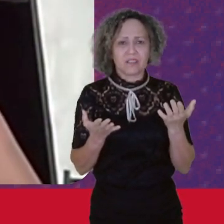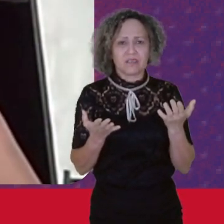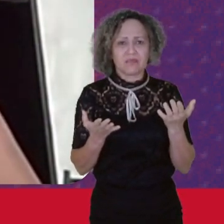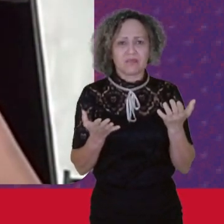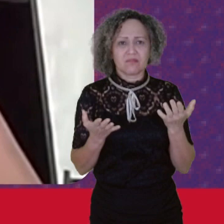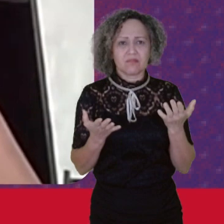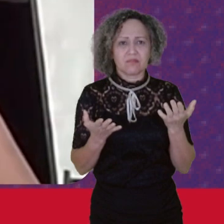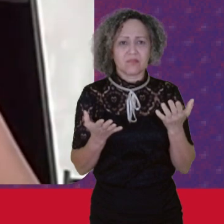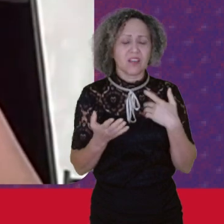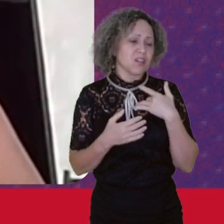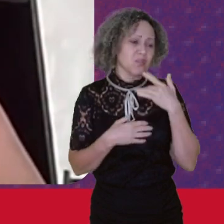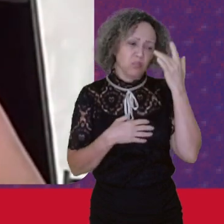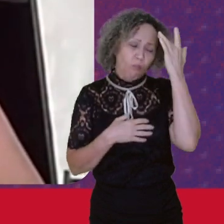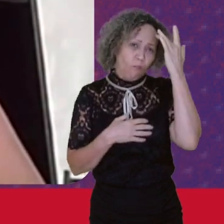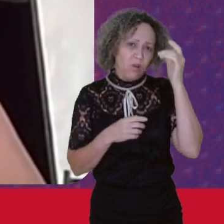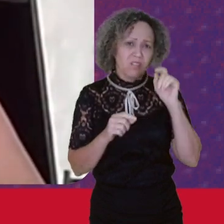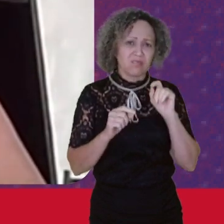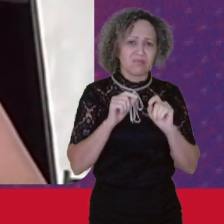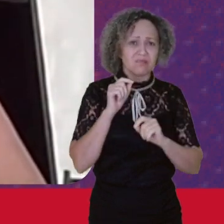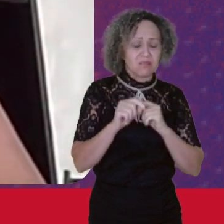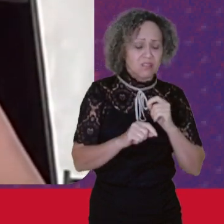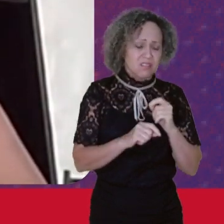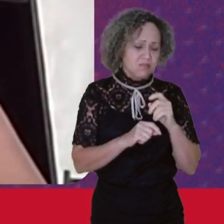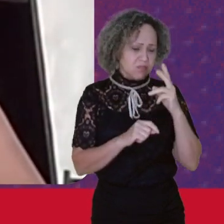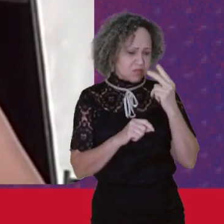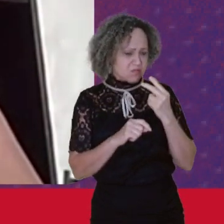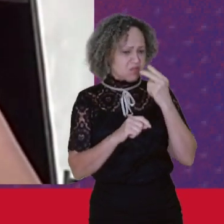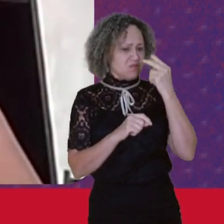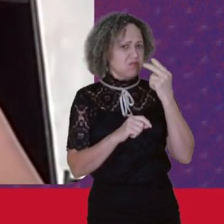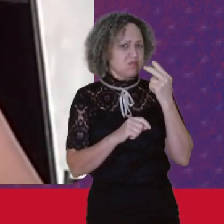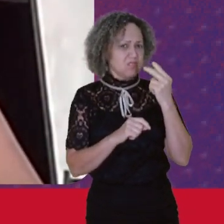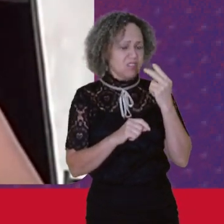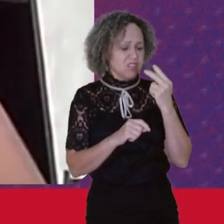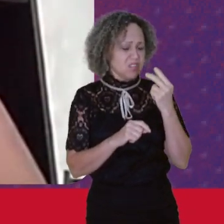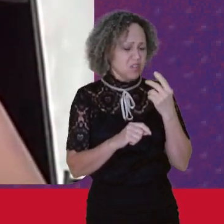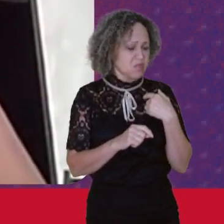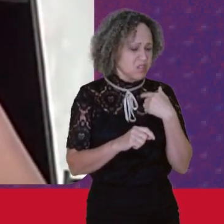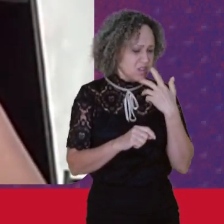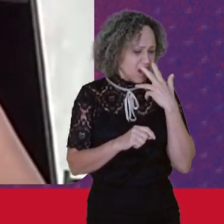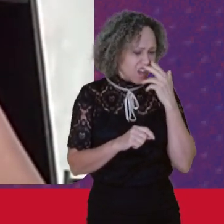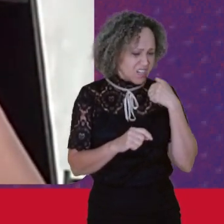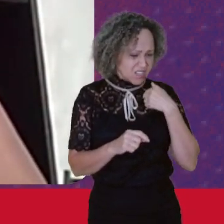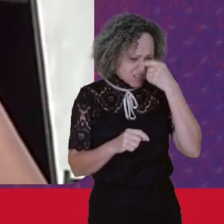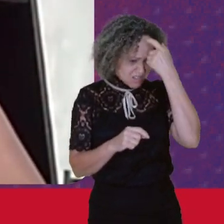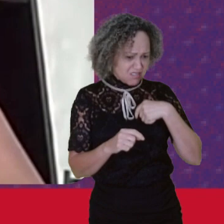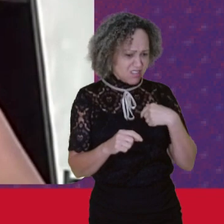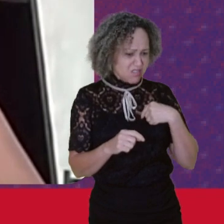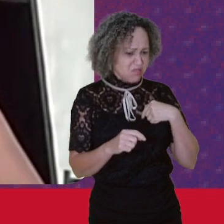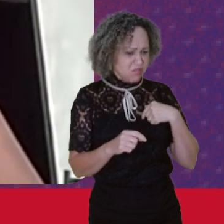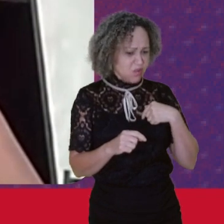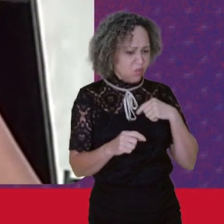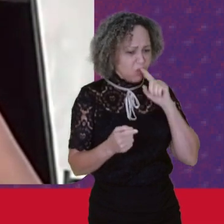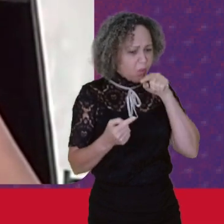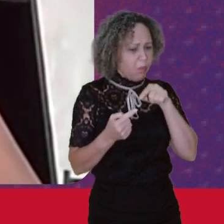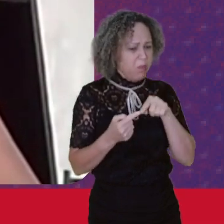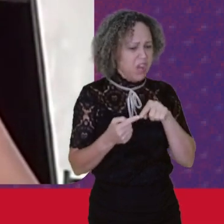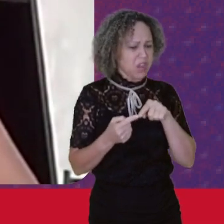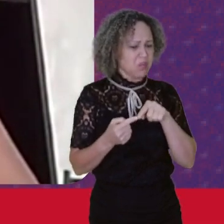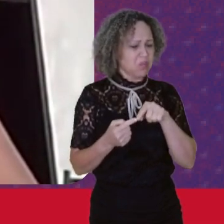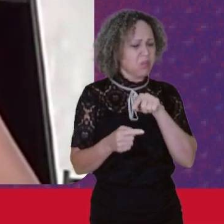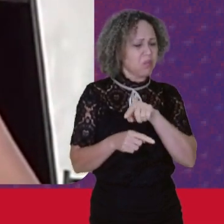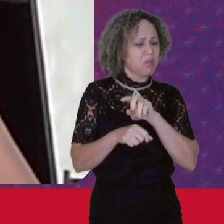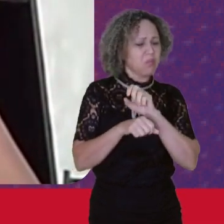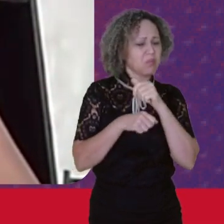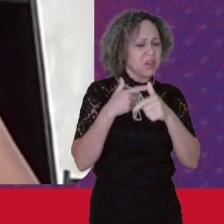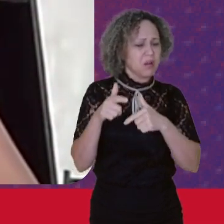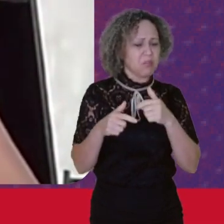Não sei Não sei se foi Porque me viu E achou que a vaga Era para isso Não sei Não sei nem Como explicar Mas eu acredito Que eu tenho